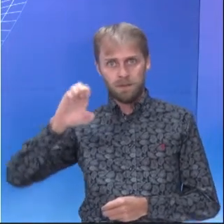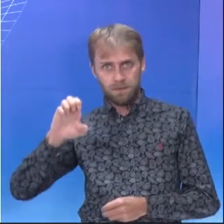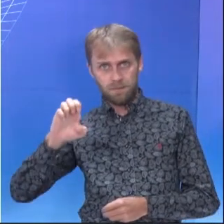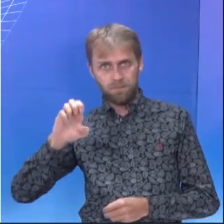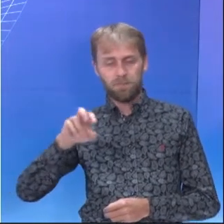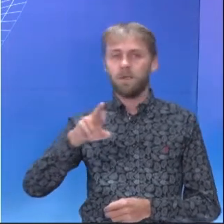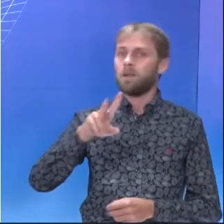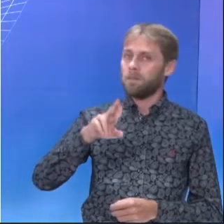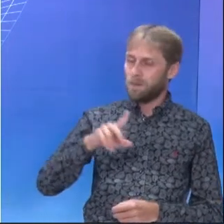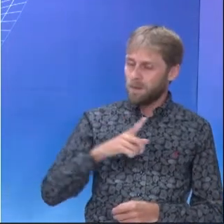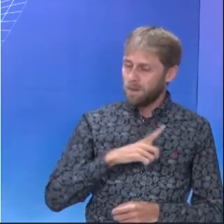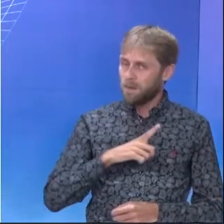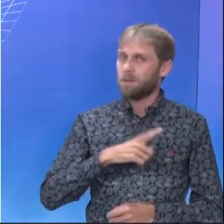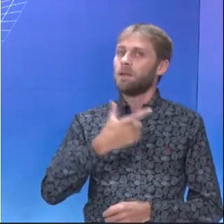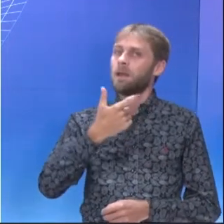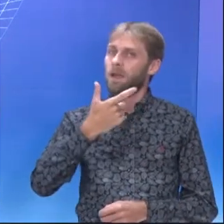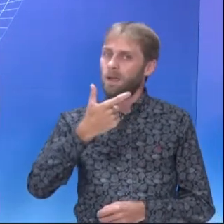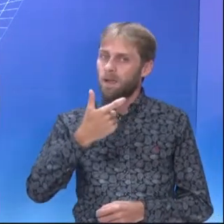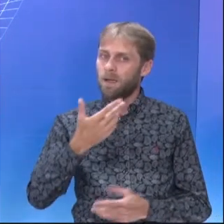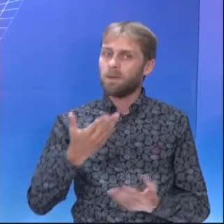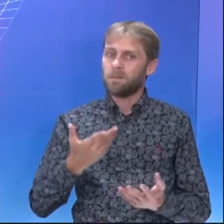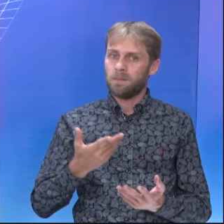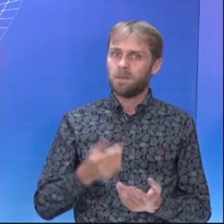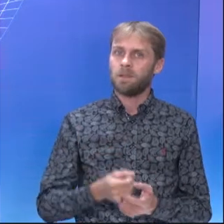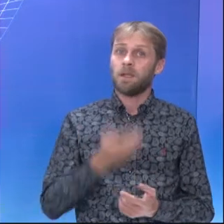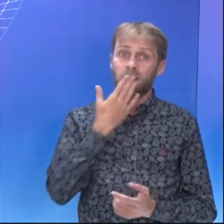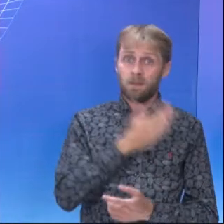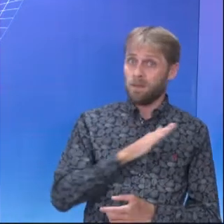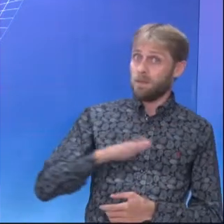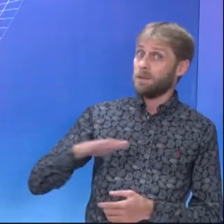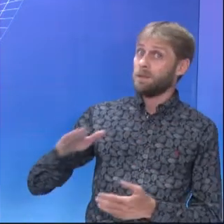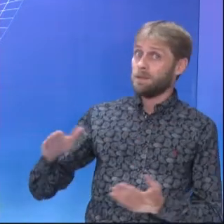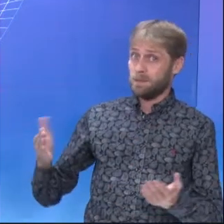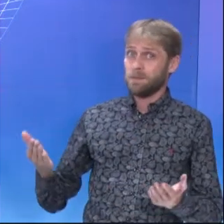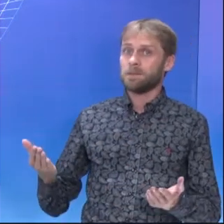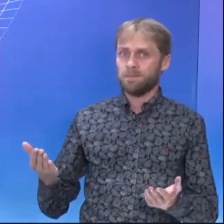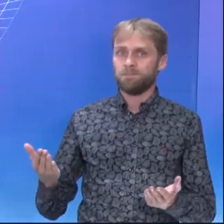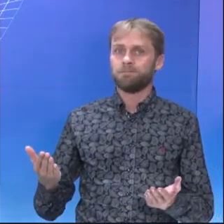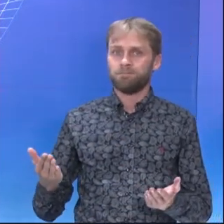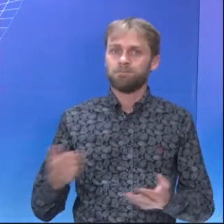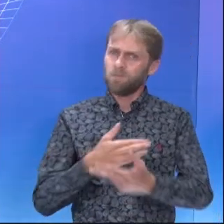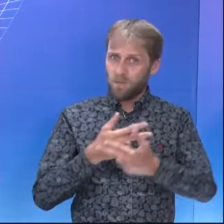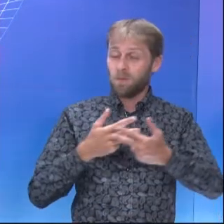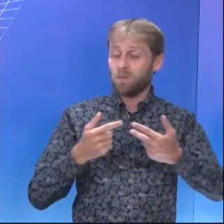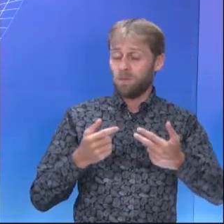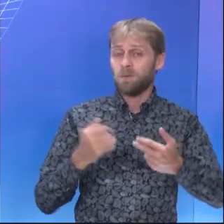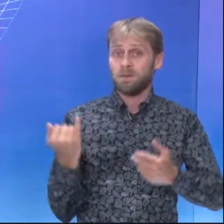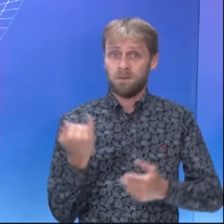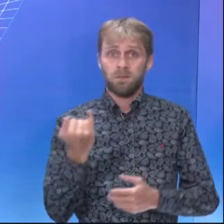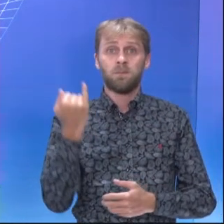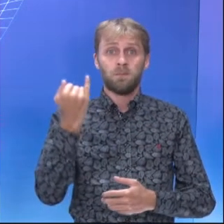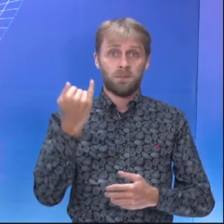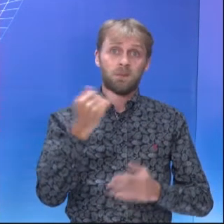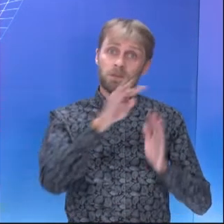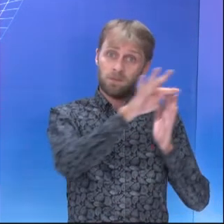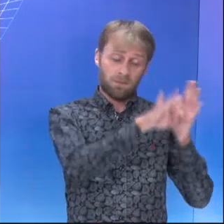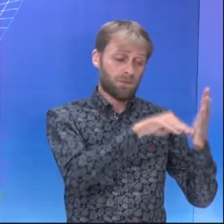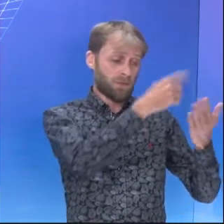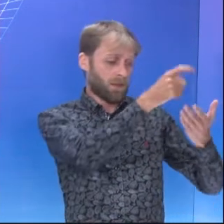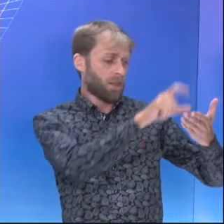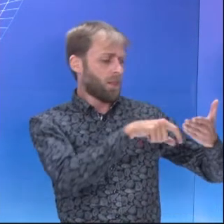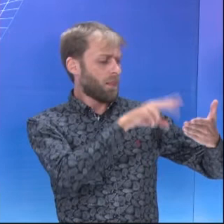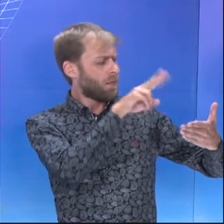Tem armas envolvidas. São crianças. Então, eu vou para o texto com